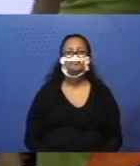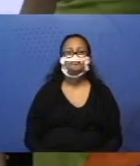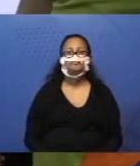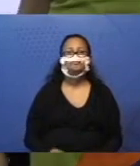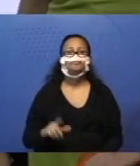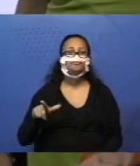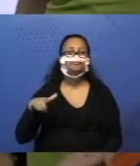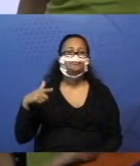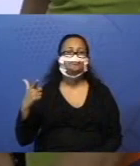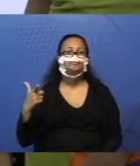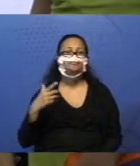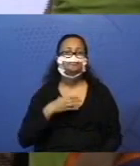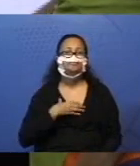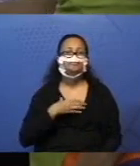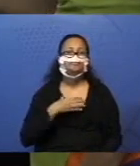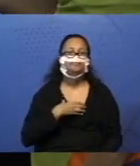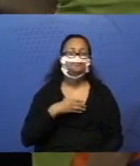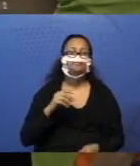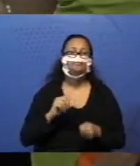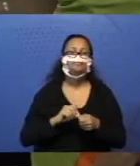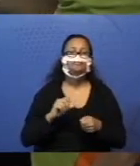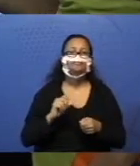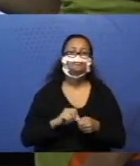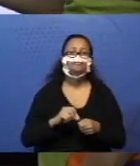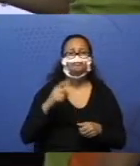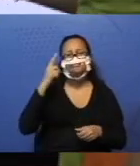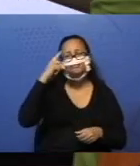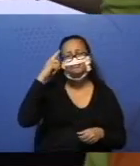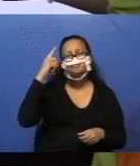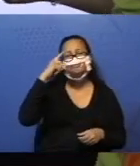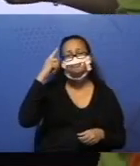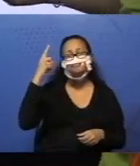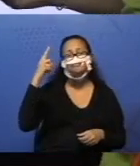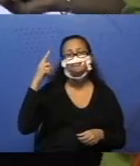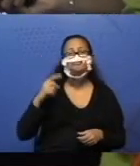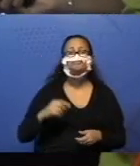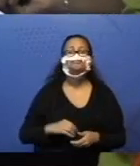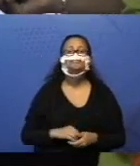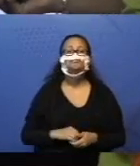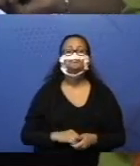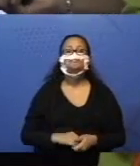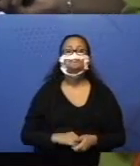Outra maneira que eu posso fazer. Vocês já pensaram? Vamos lá.